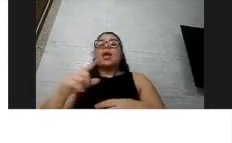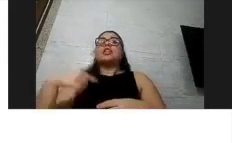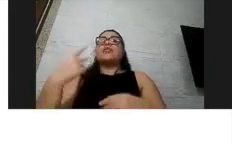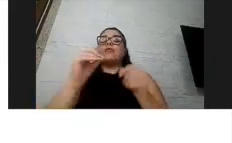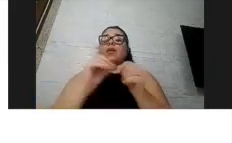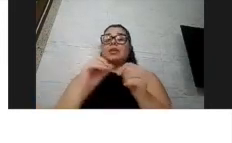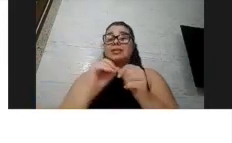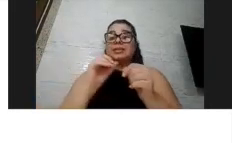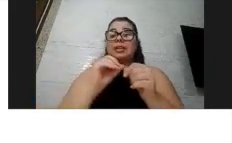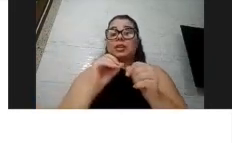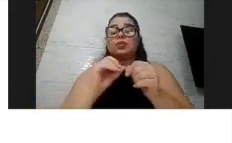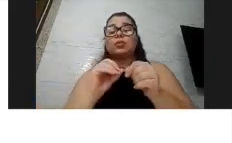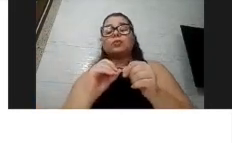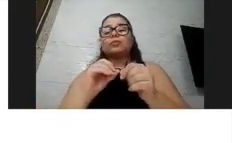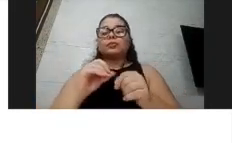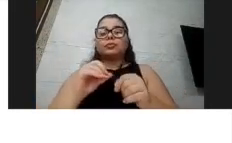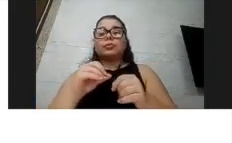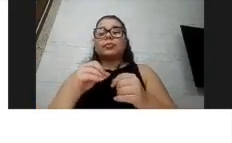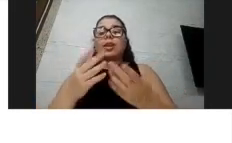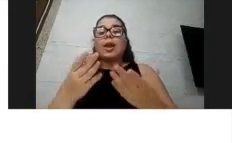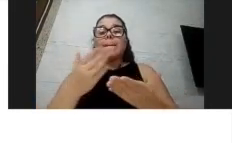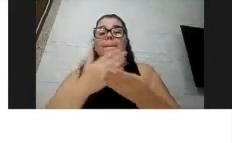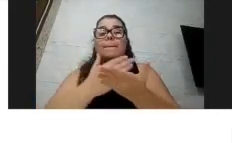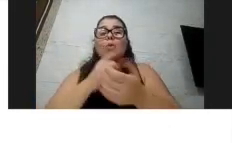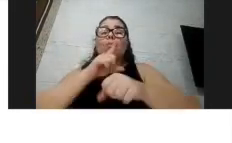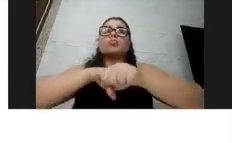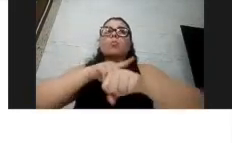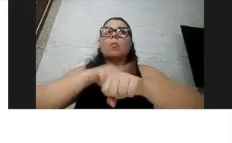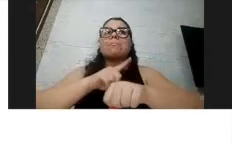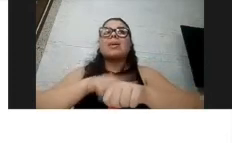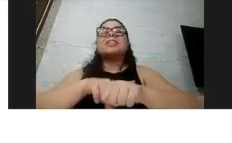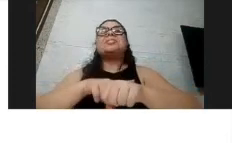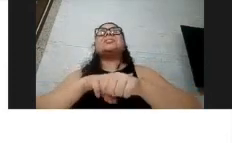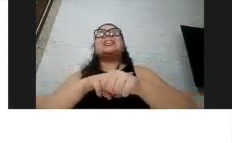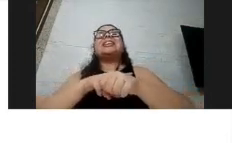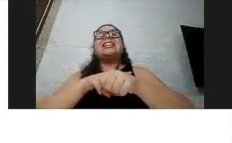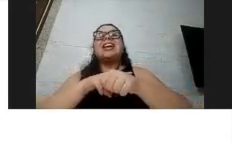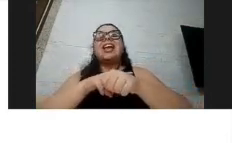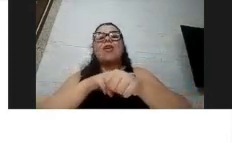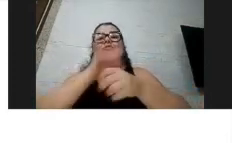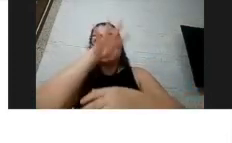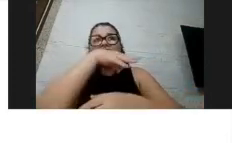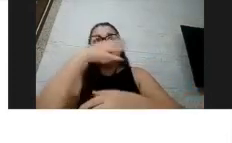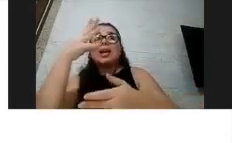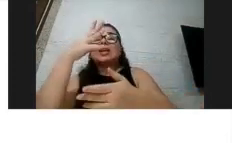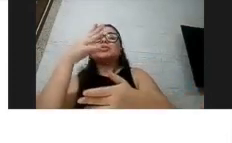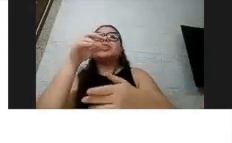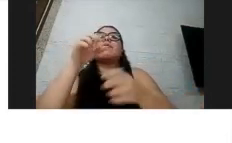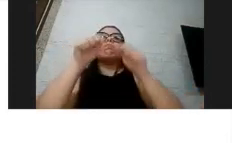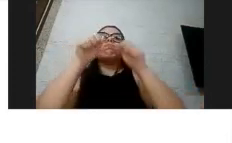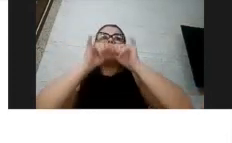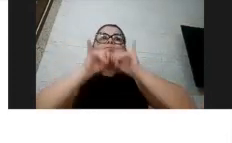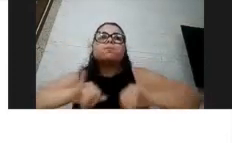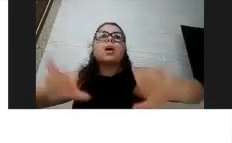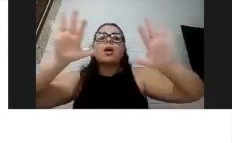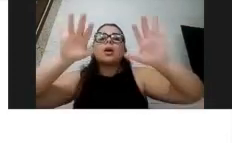medida que esses dados que a gente espera que sejam verdadeiros são divulgados, né, então